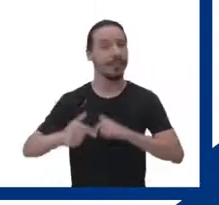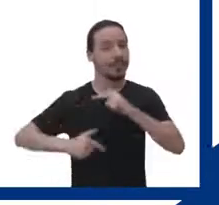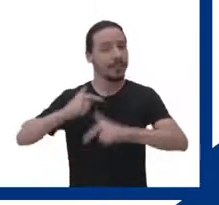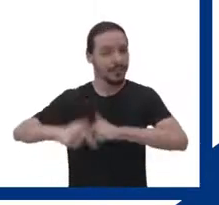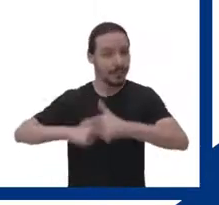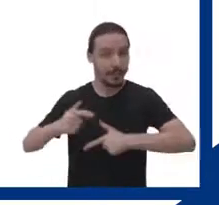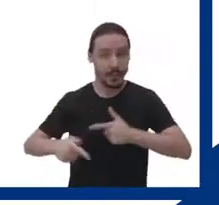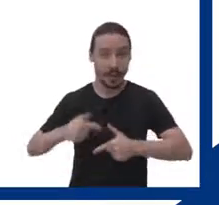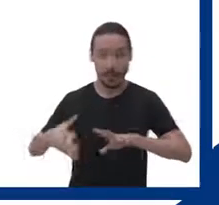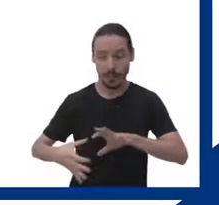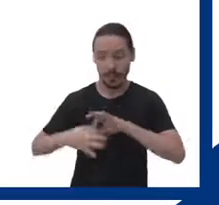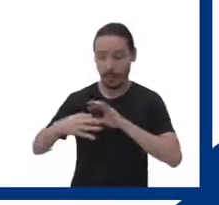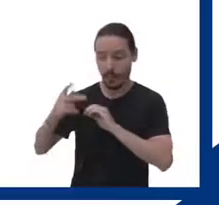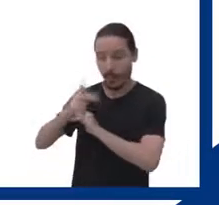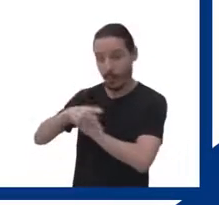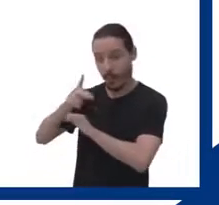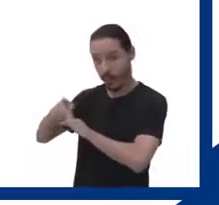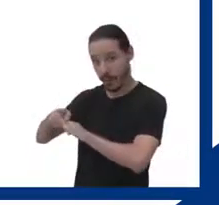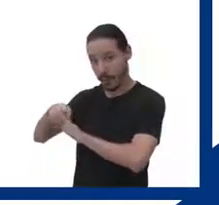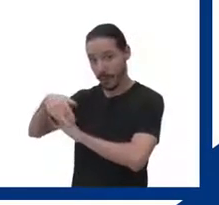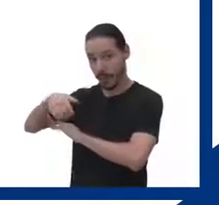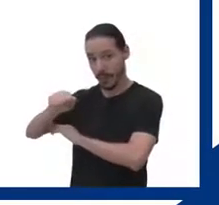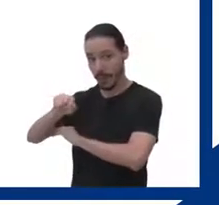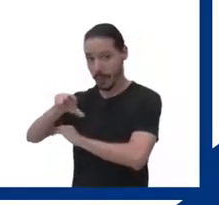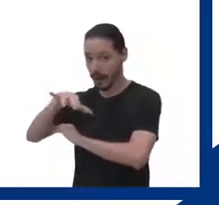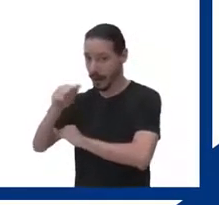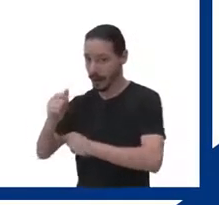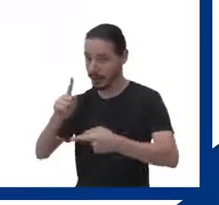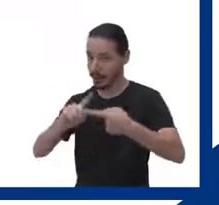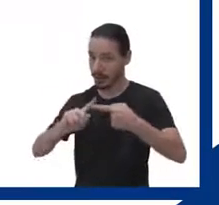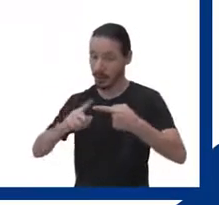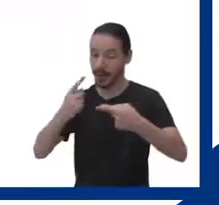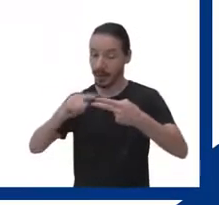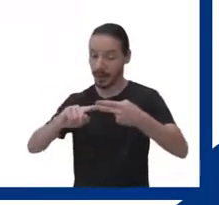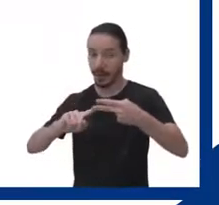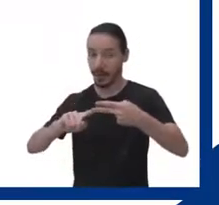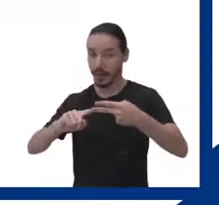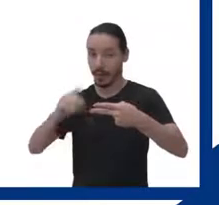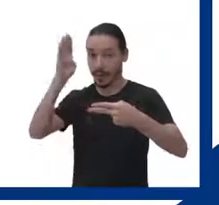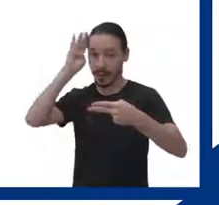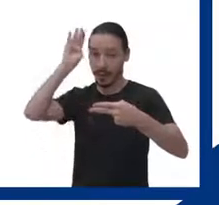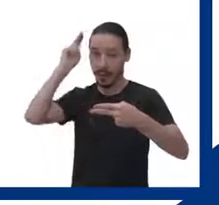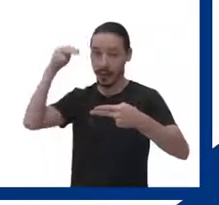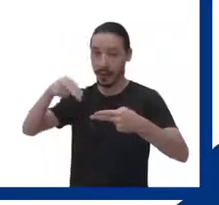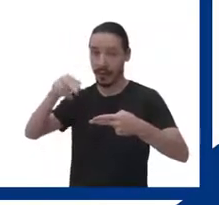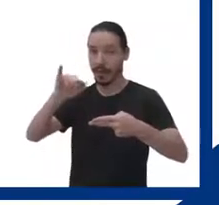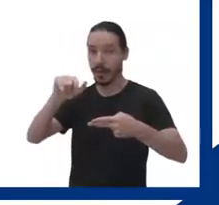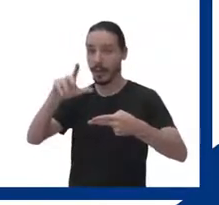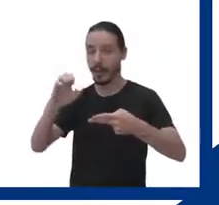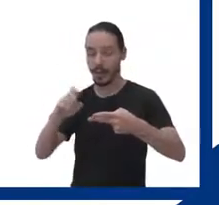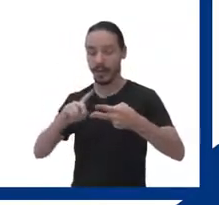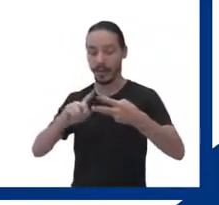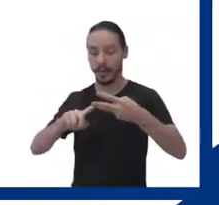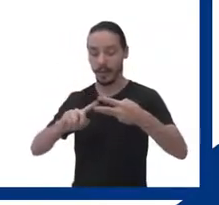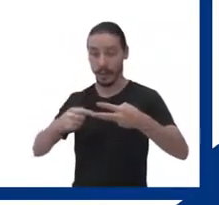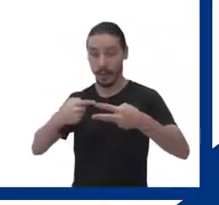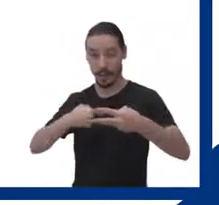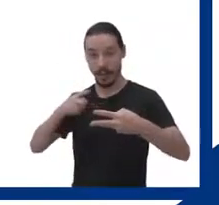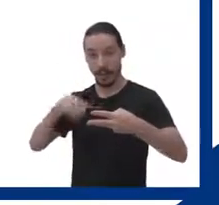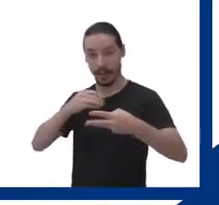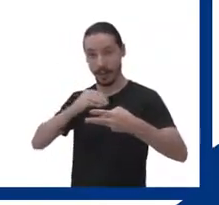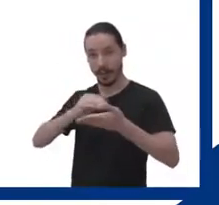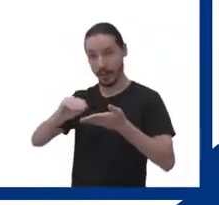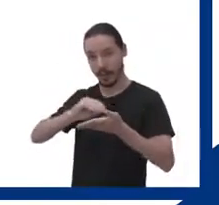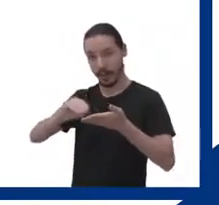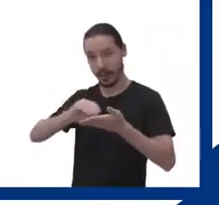trabalho foi desenvolvido pela professora Márcia Regina Risto, pela acadêmica Nilce Alves Vaz e por mim secretária do